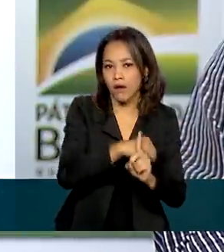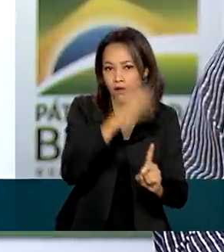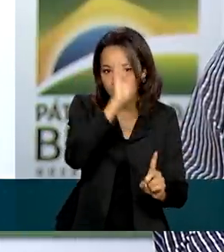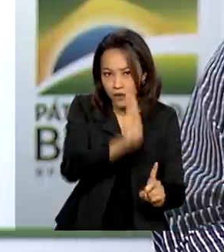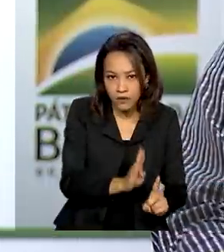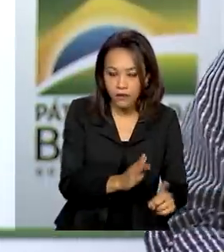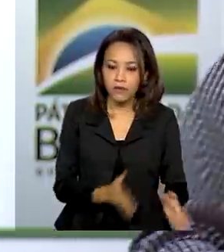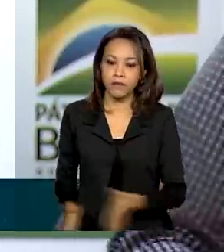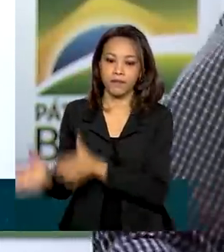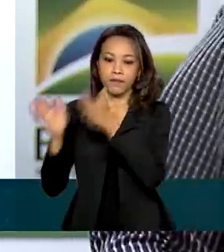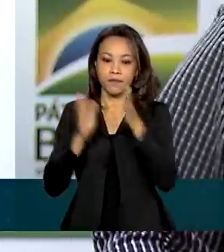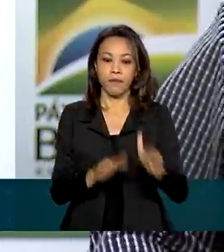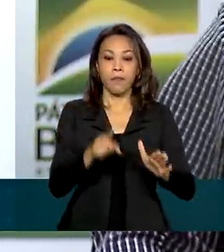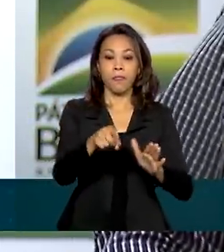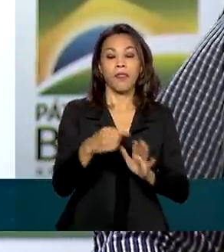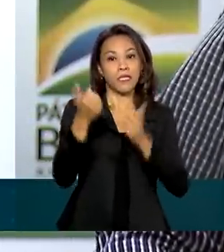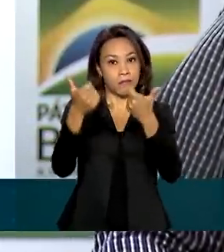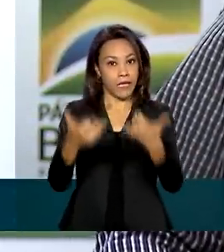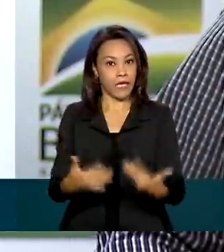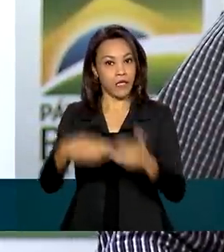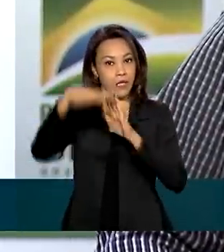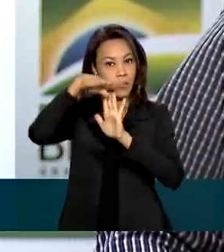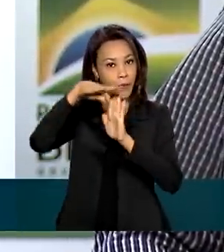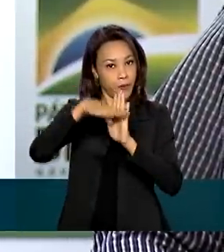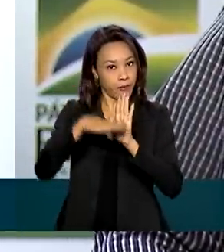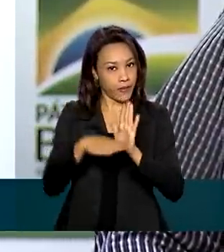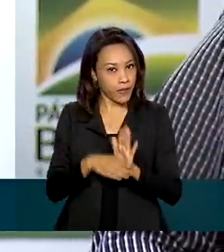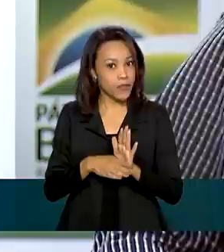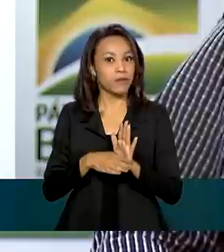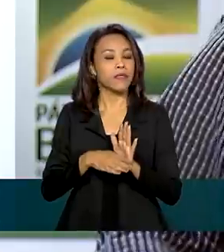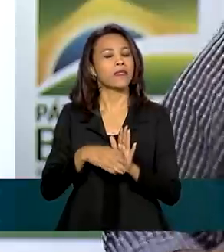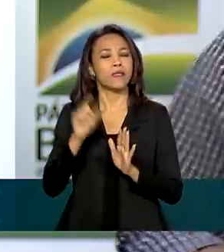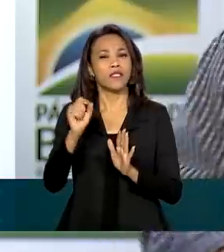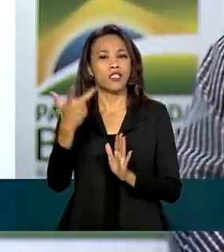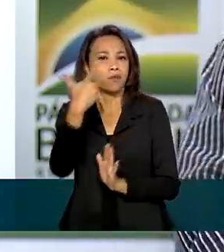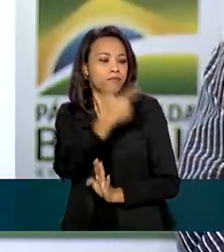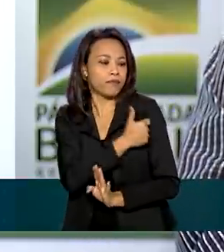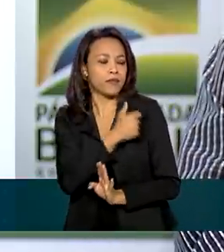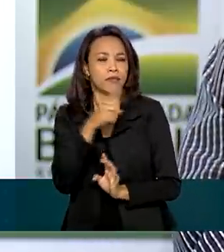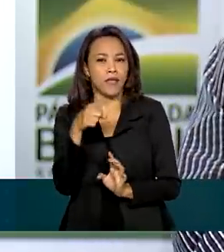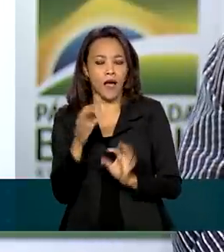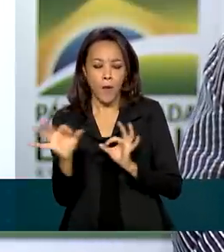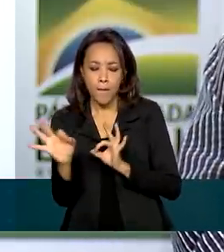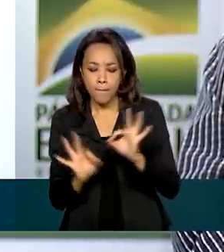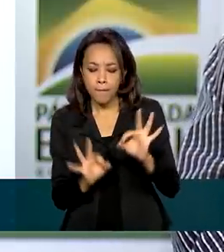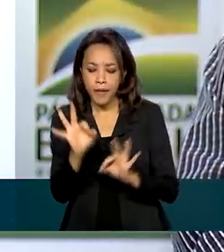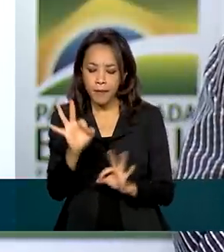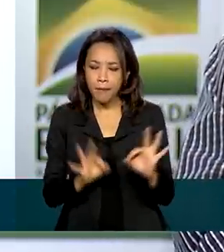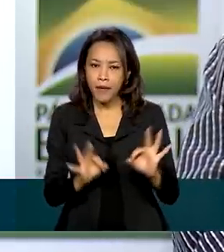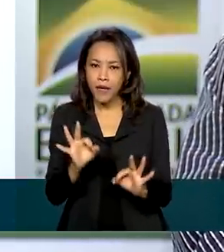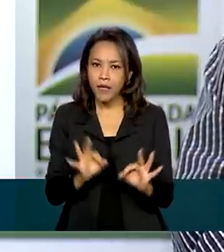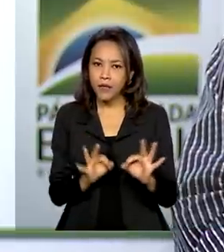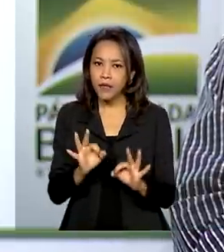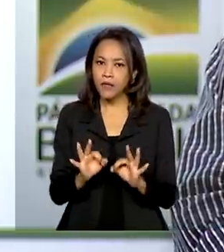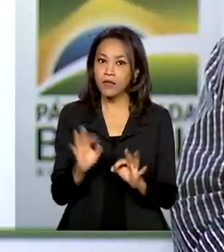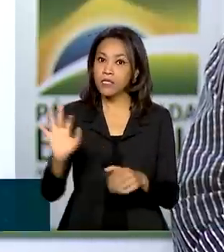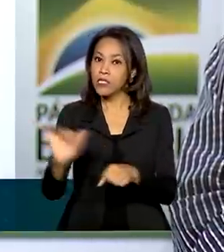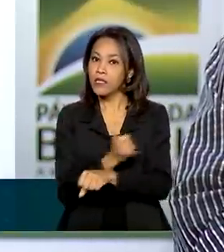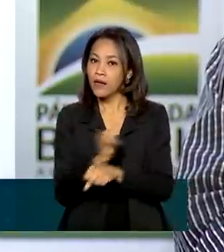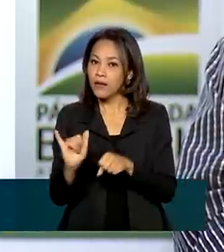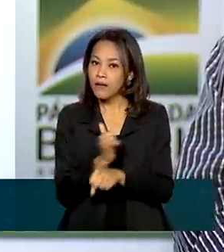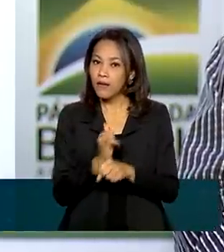de Imunizações está em um momento de uma fase preparatória para a estratégia de vacinação,